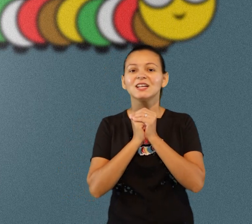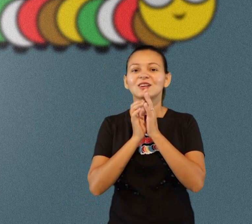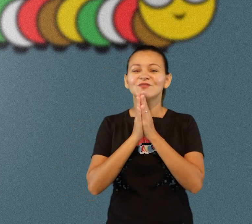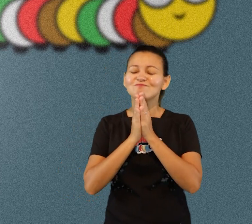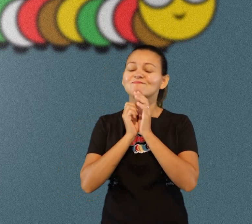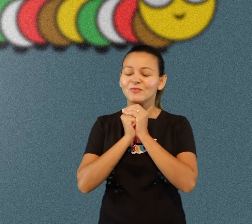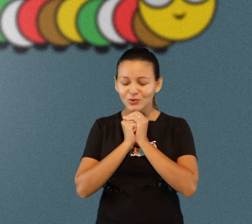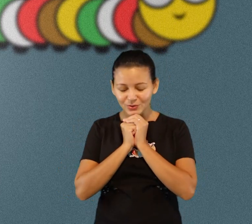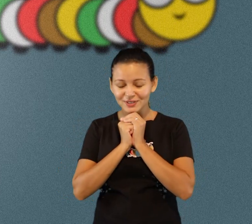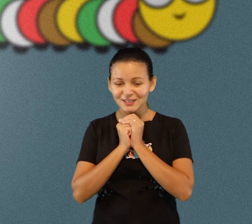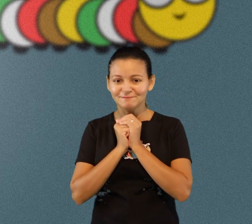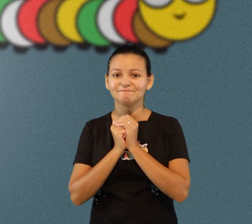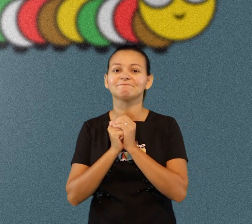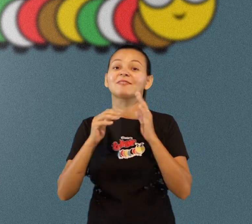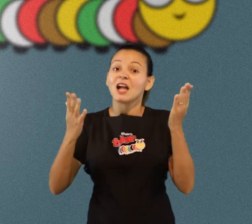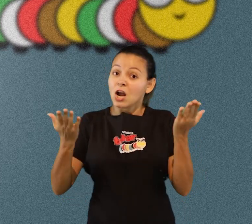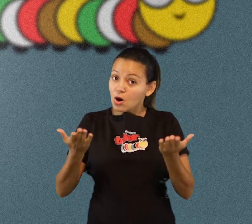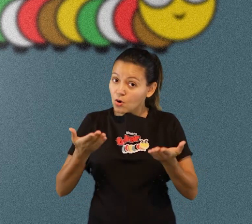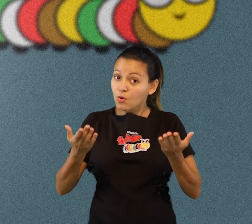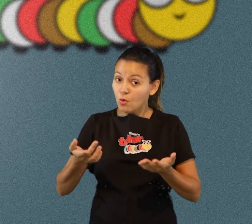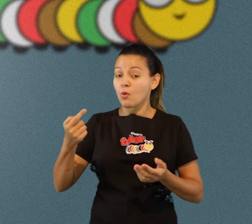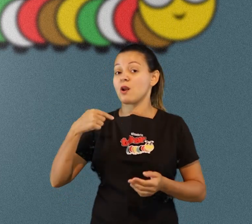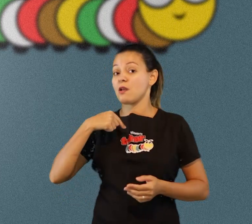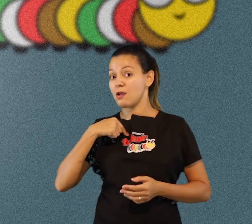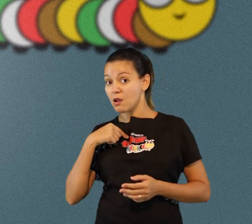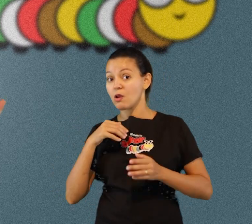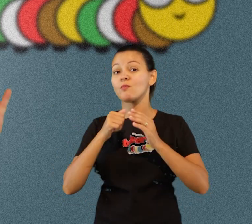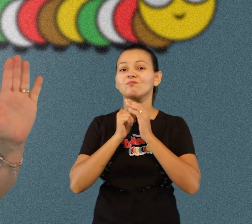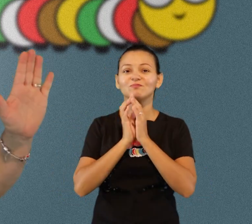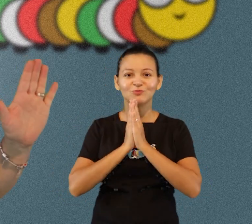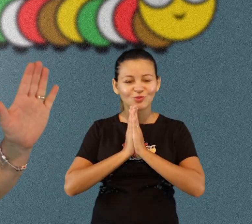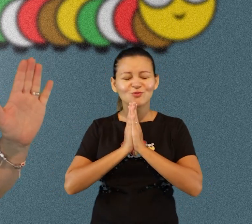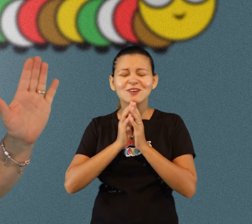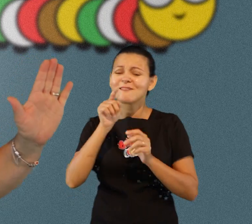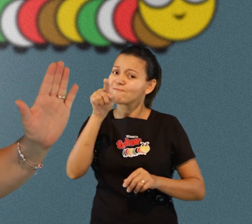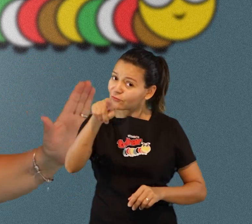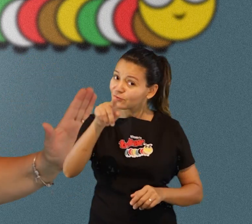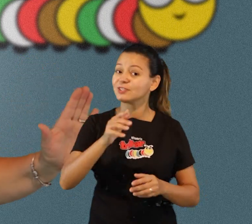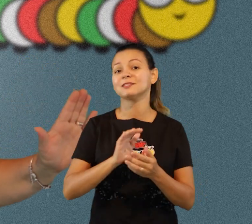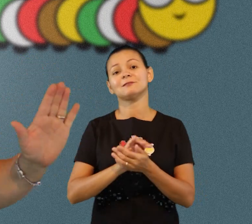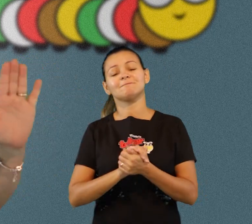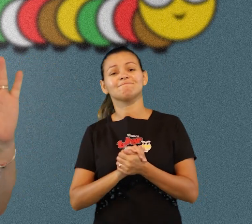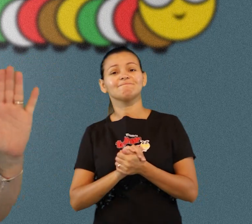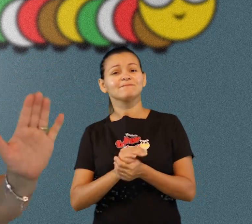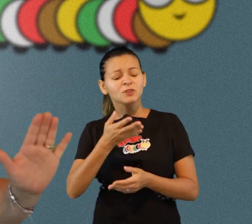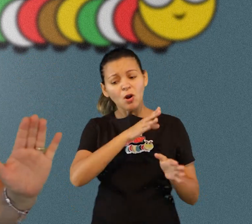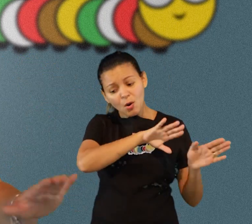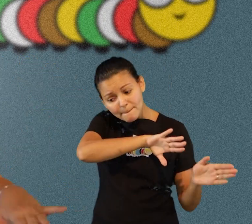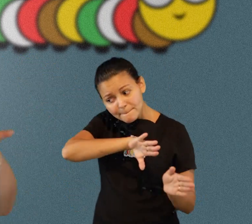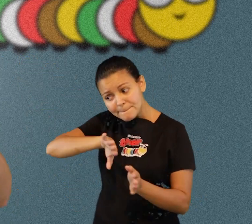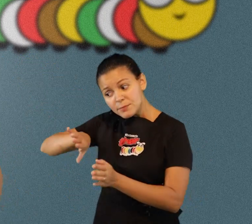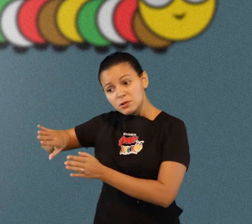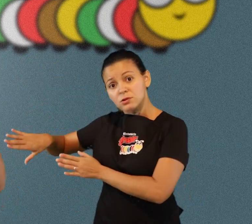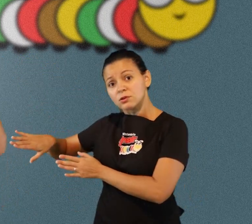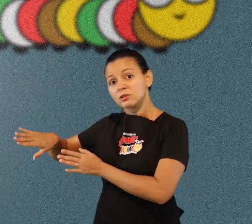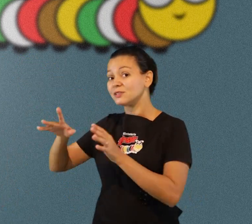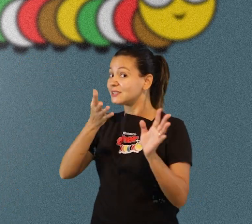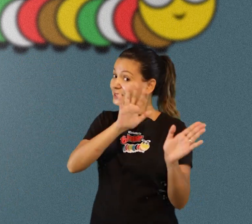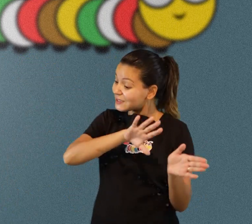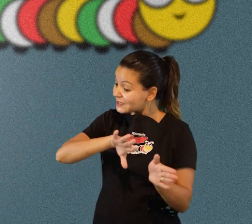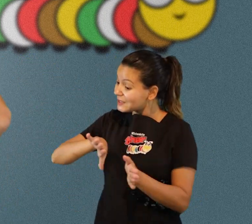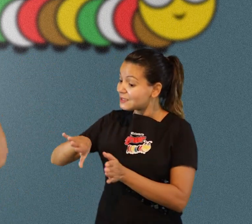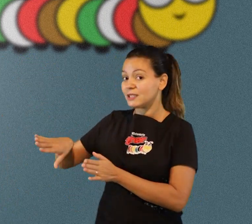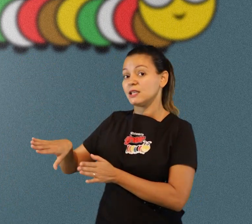agora eu vou orar por você então esquece tudo que está aí a sua volta ao seu redor esquece a